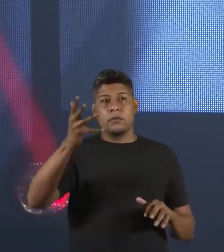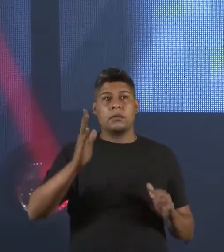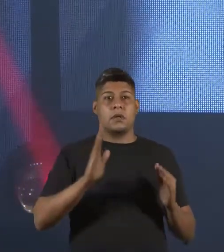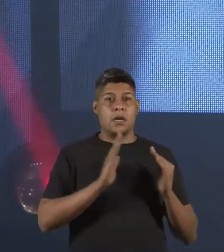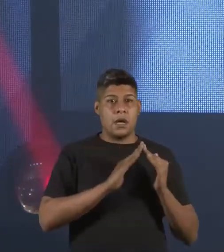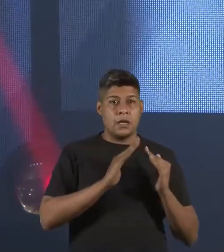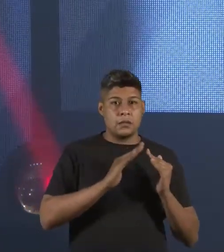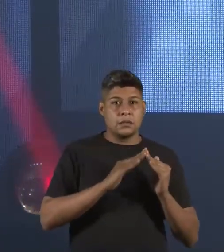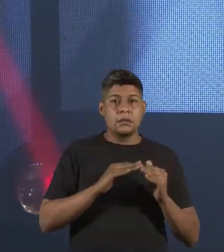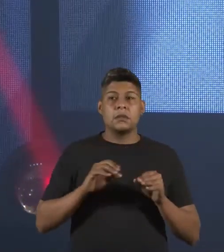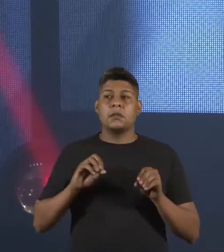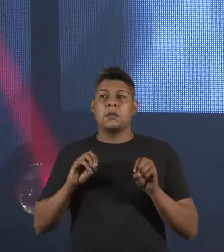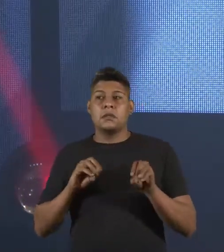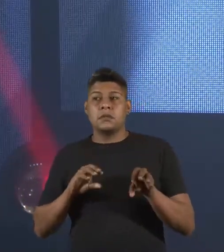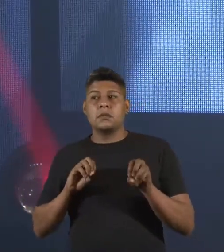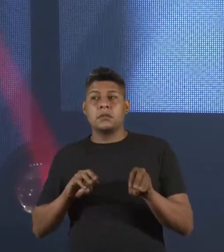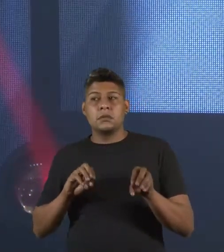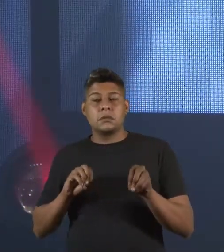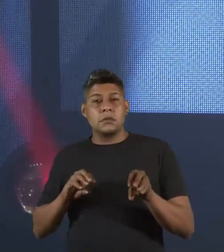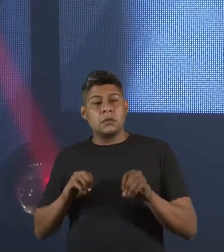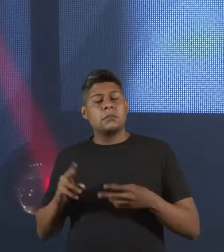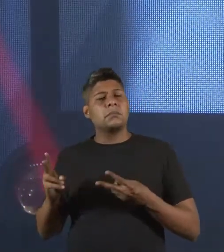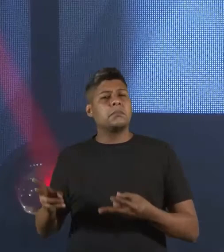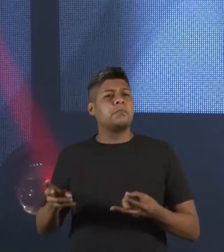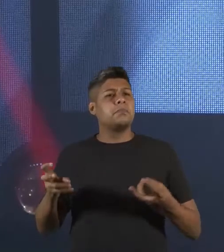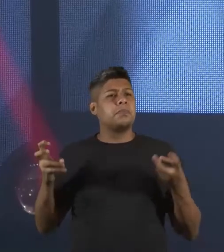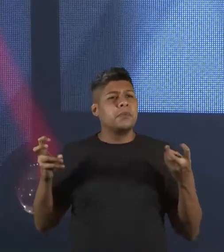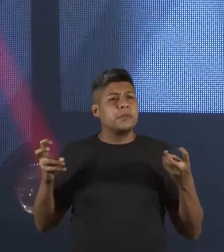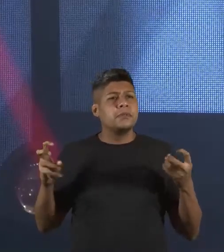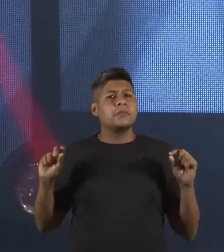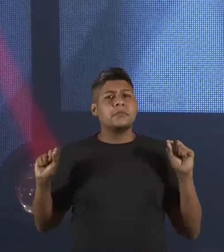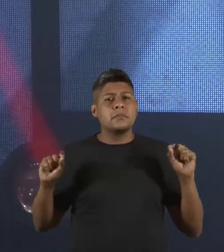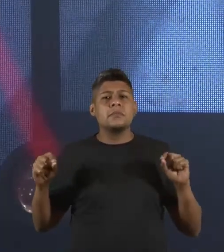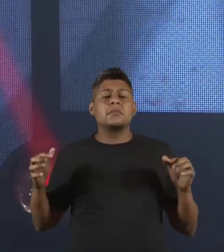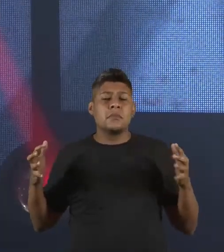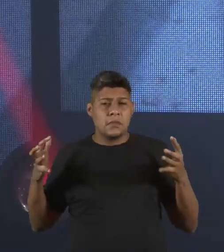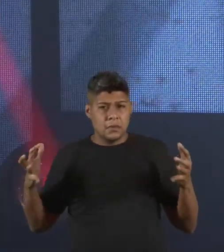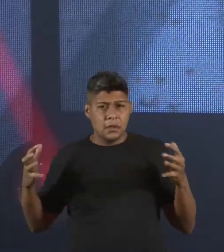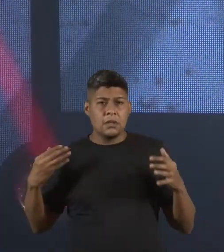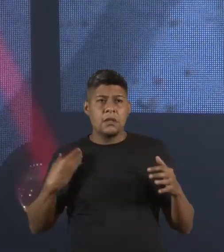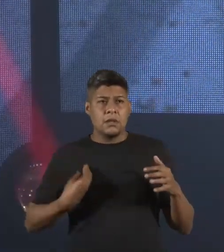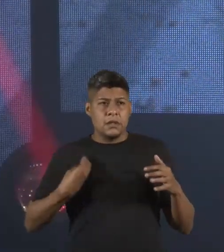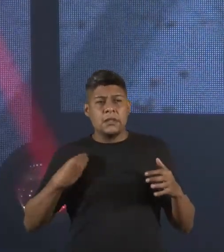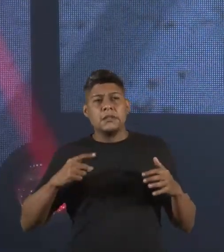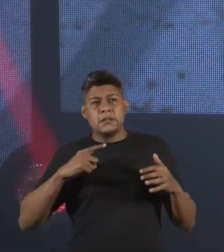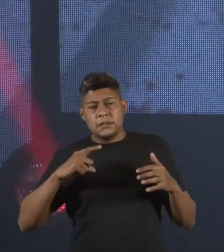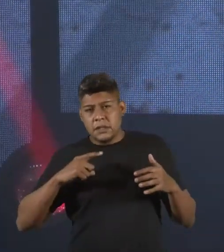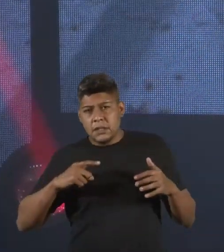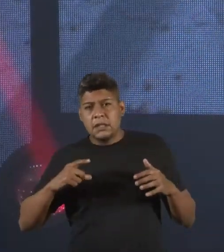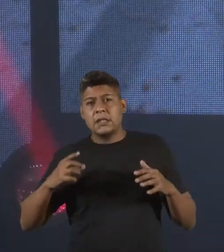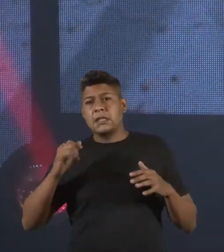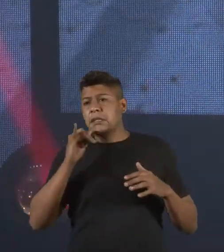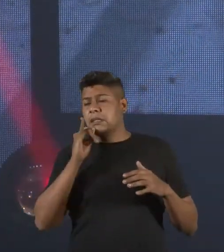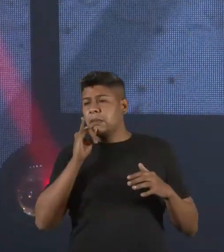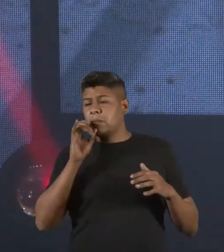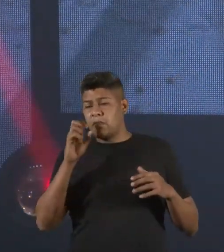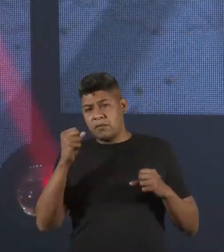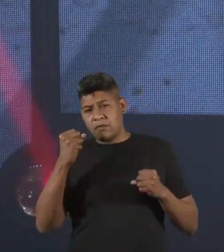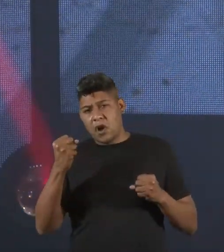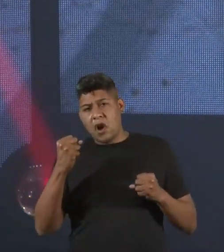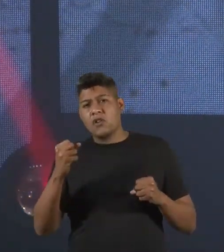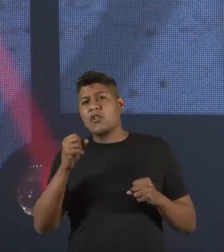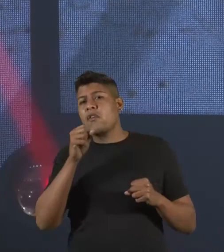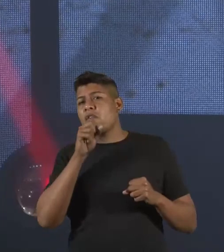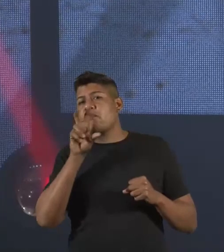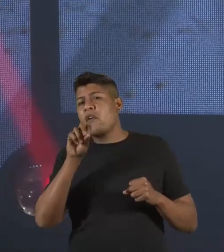caça, da educação. E eu percebi que era aí onde eu queria estar. Eu tenho exemplos muito fortes na minha família, minha avó,